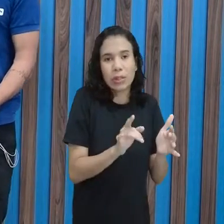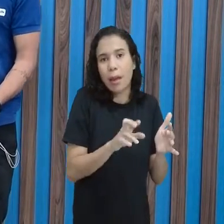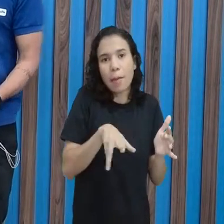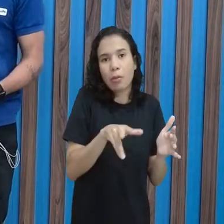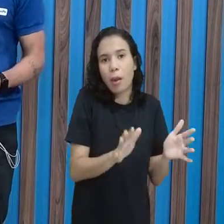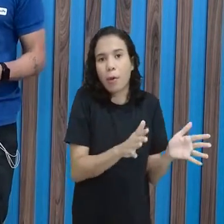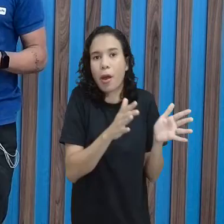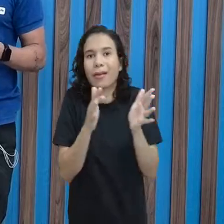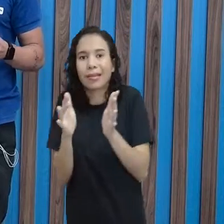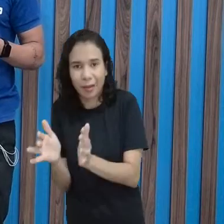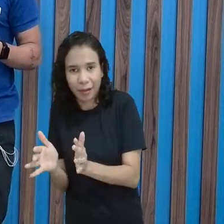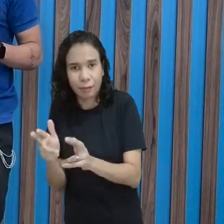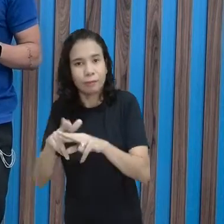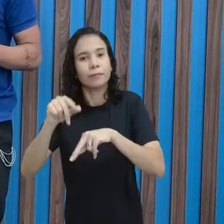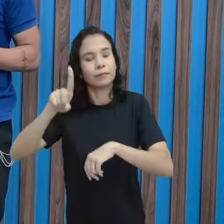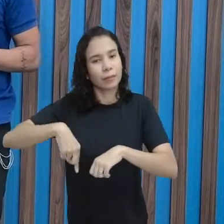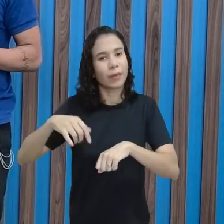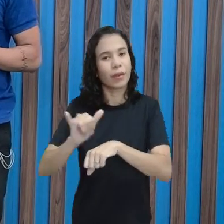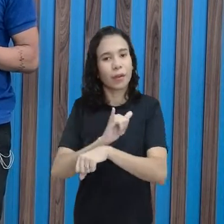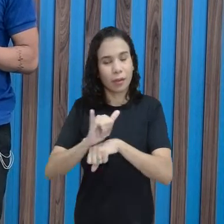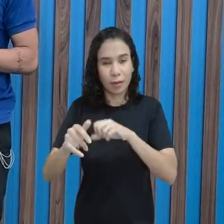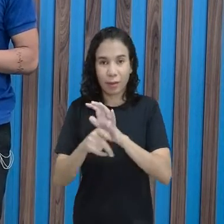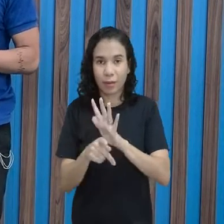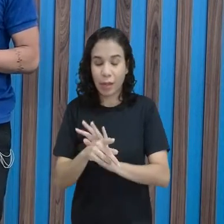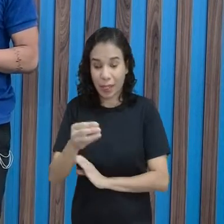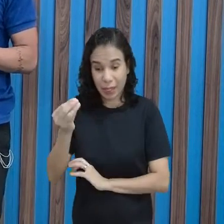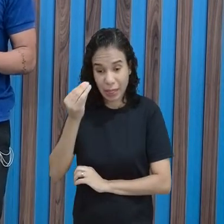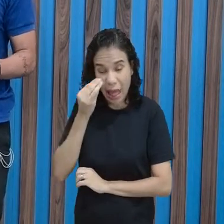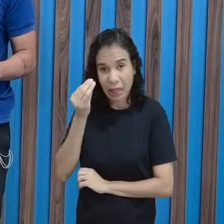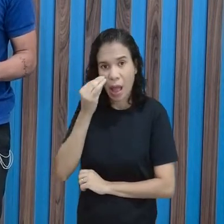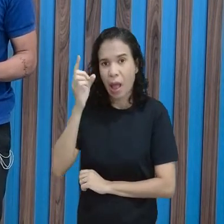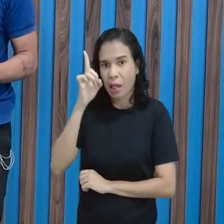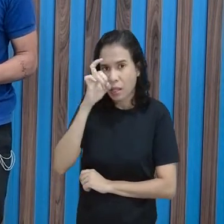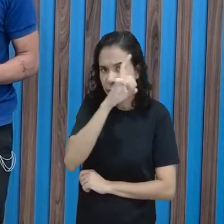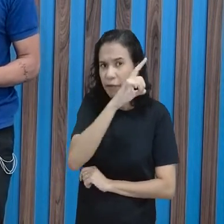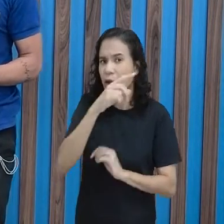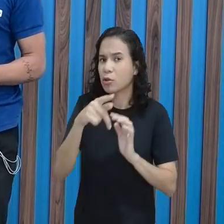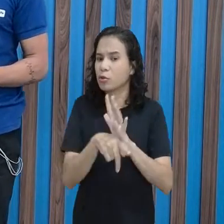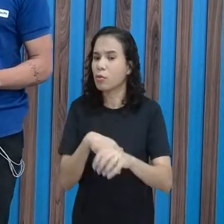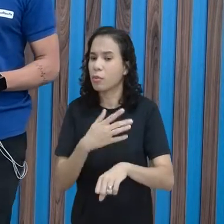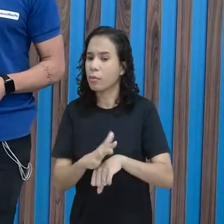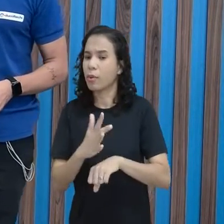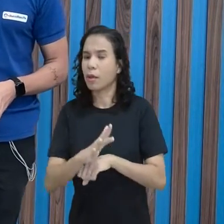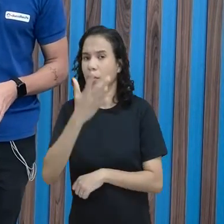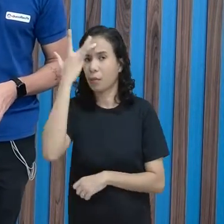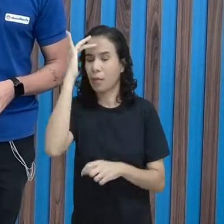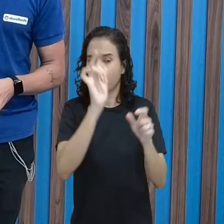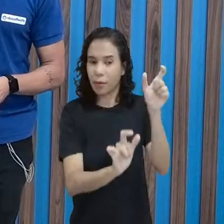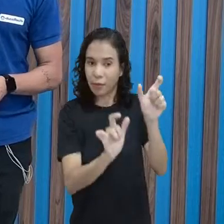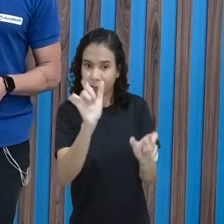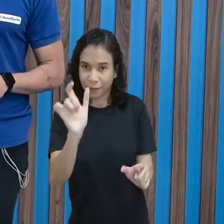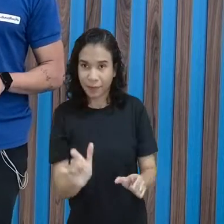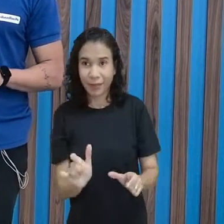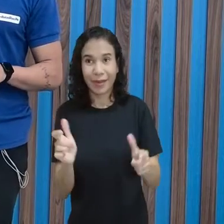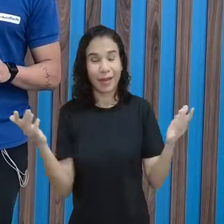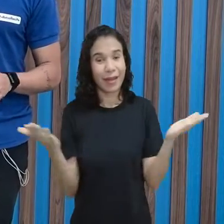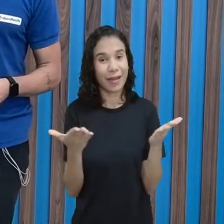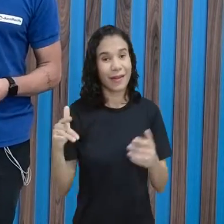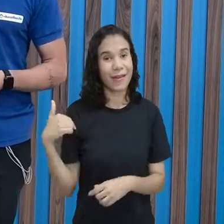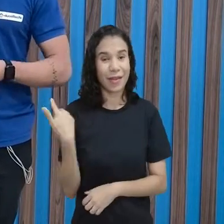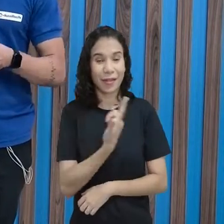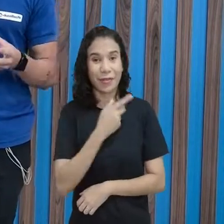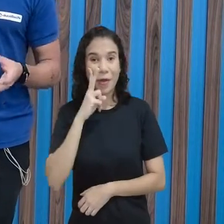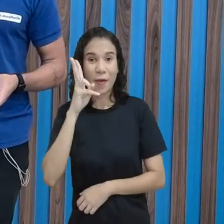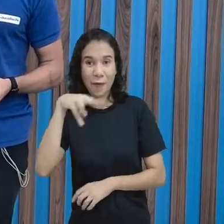no ataque. E aí, essa é uma das estratégias de tentar dificultar aí a vida dessas pessoas. Agora, a gente vai ver um